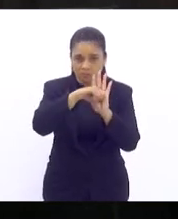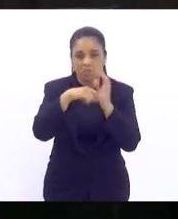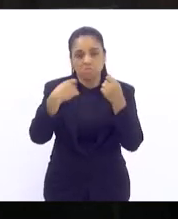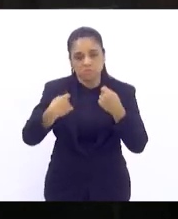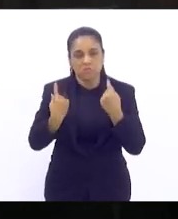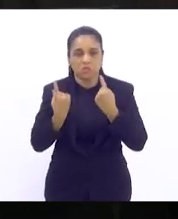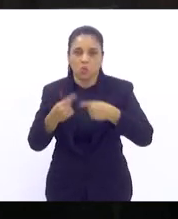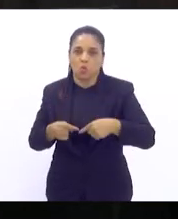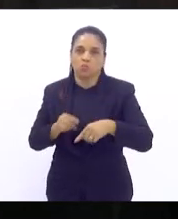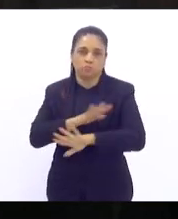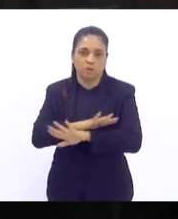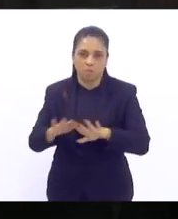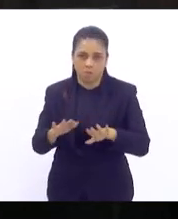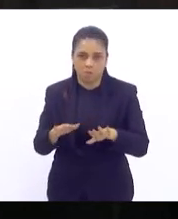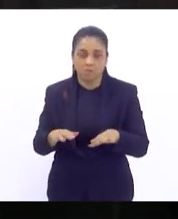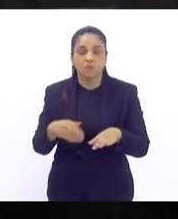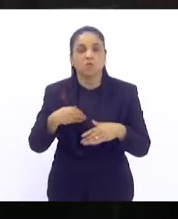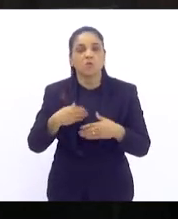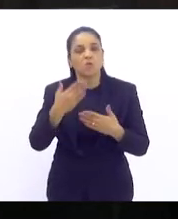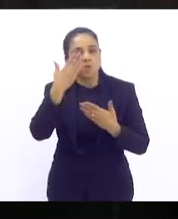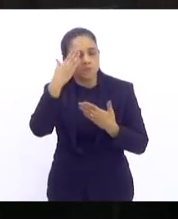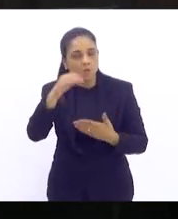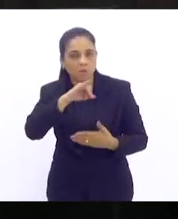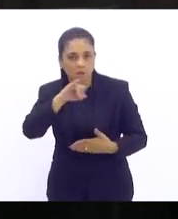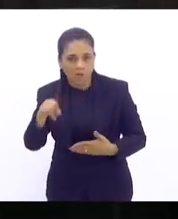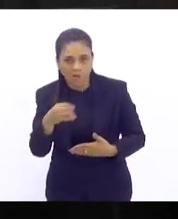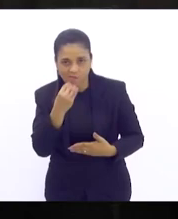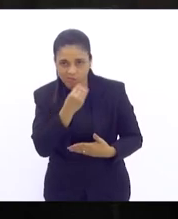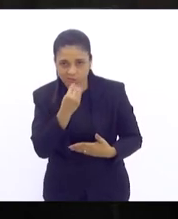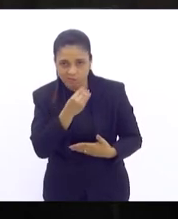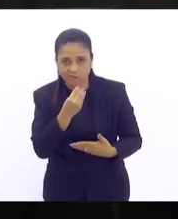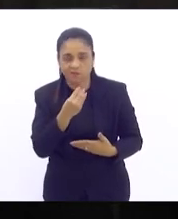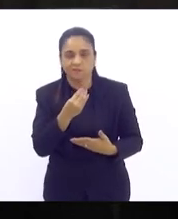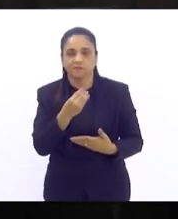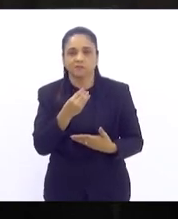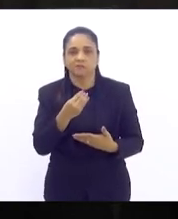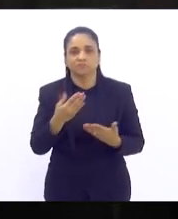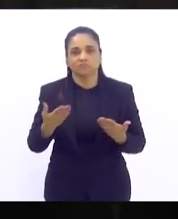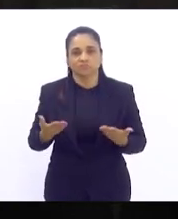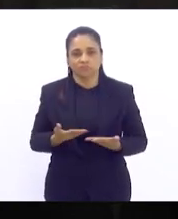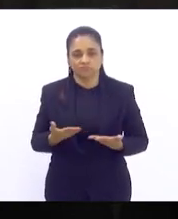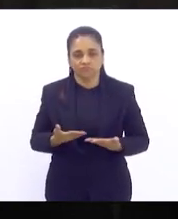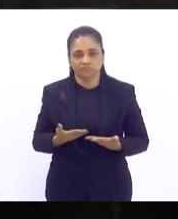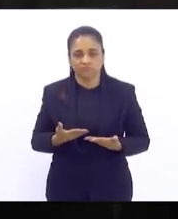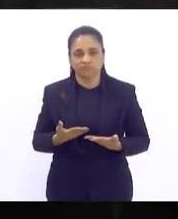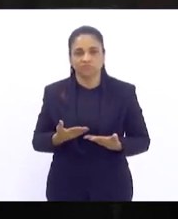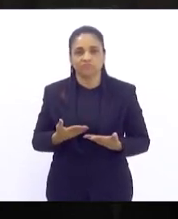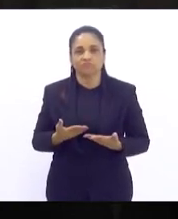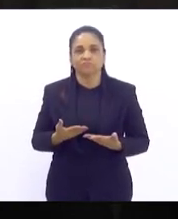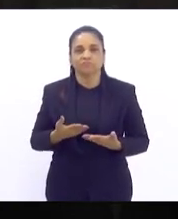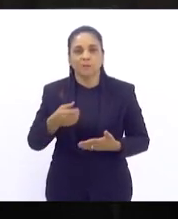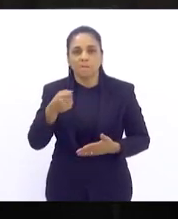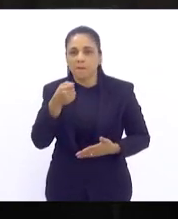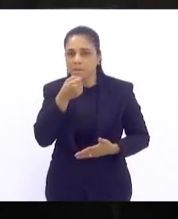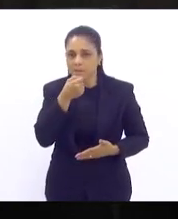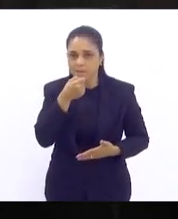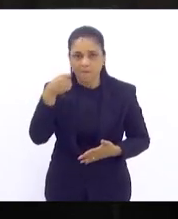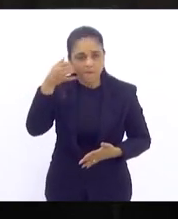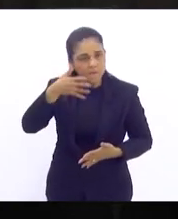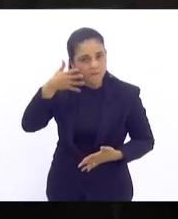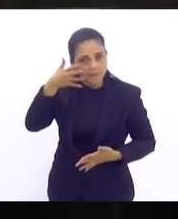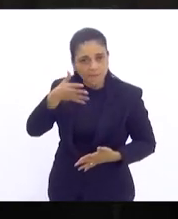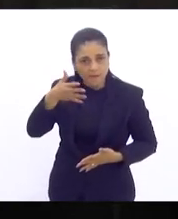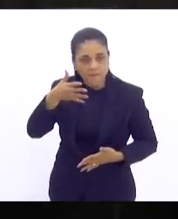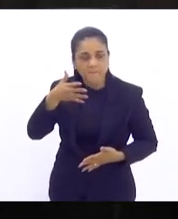agradeço a oportunidade presidente na oportunidade de estar aqui fazendo essa fala e dizendo